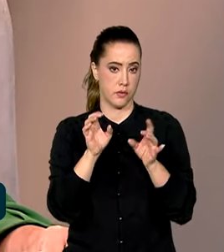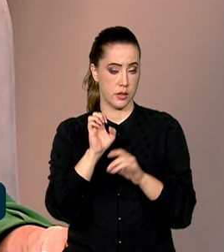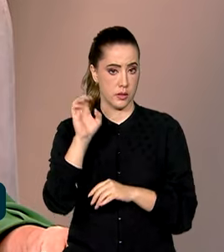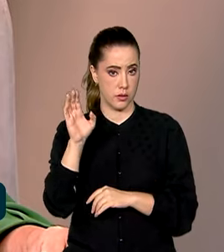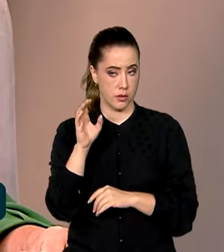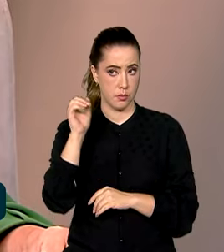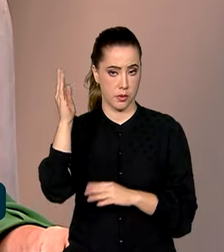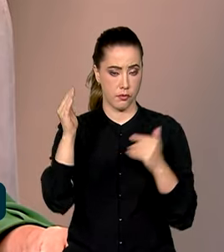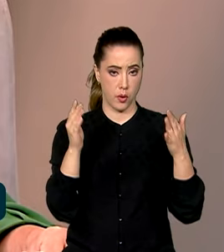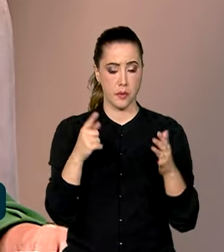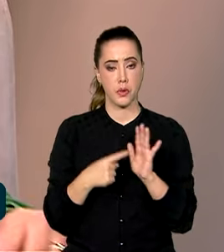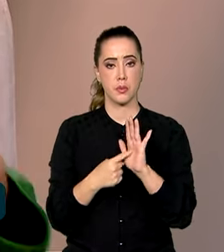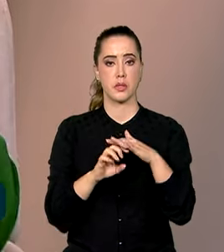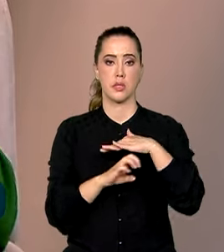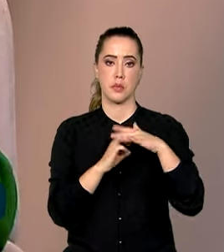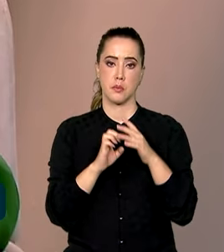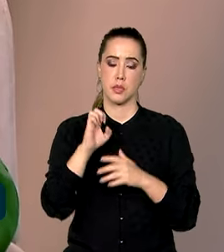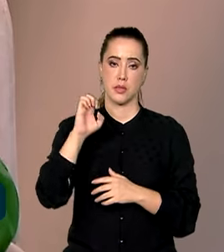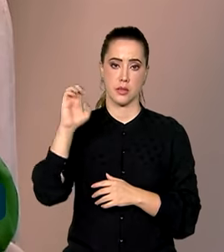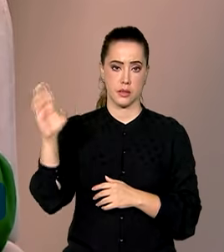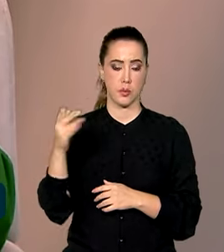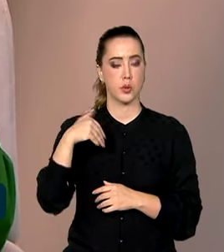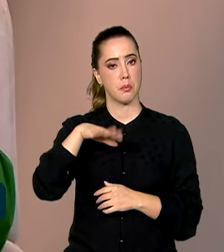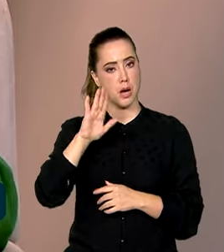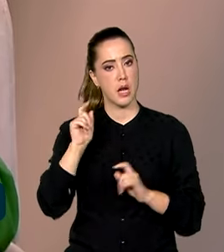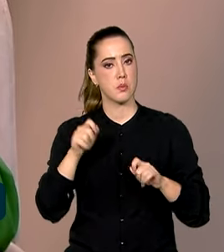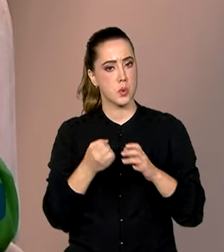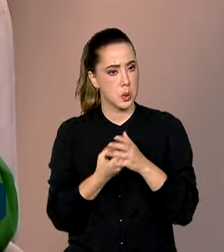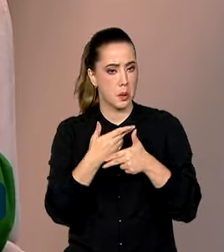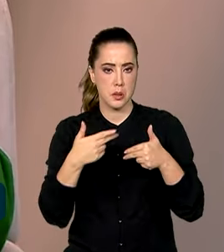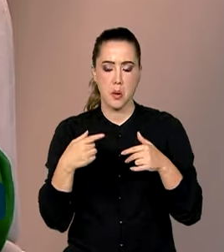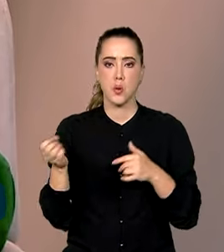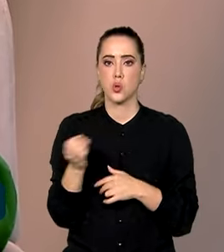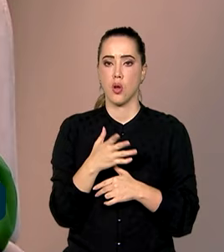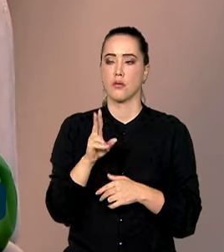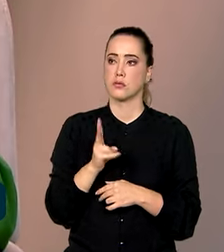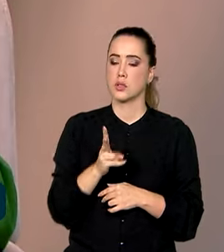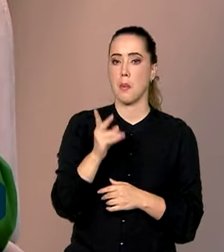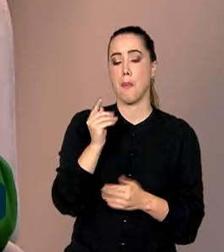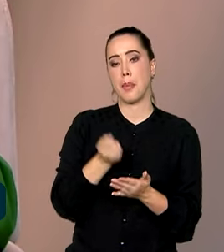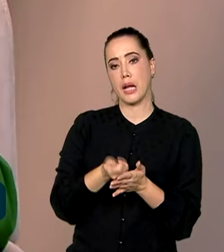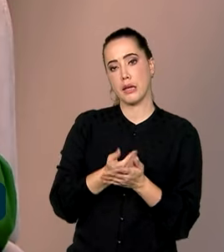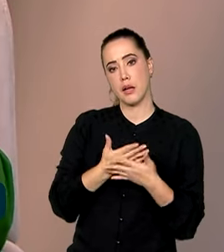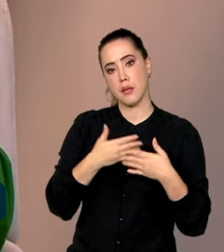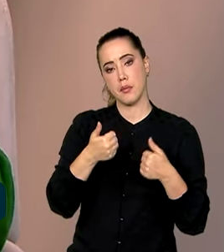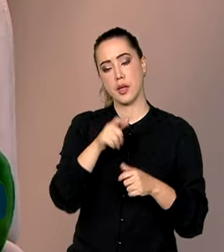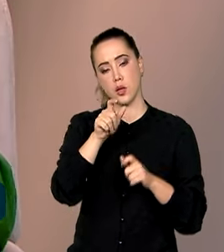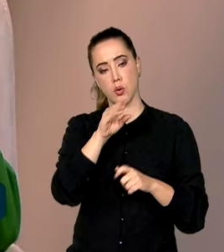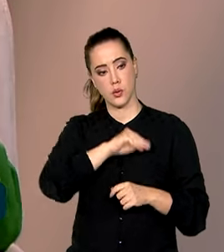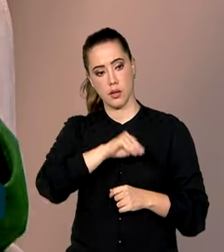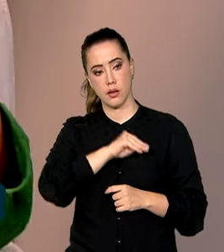mostra que as empresas que exportam, elas são mais produtivas, são mais inovadoras, elas remuneram melhor os seus empregados,